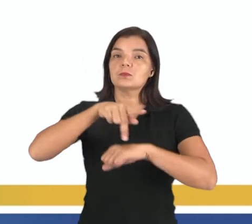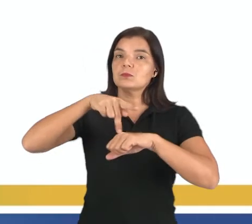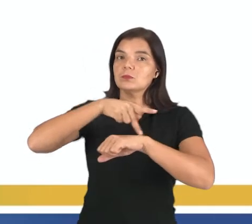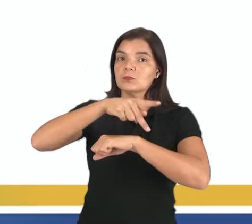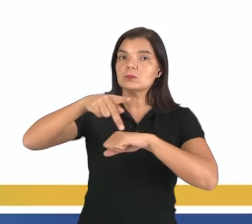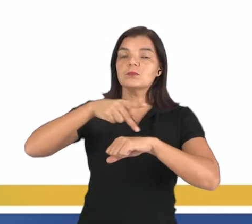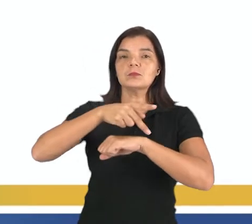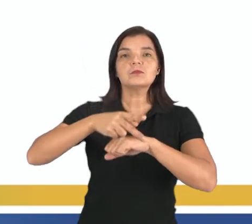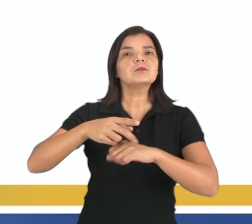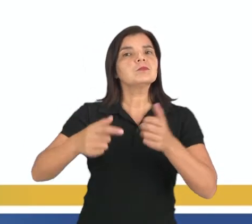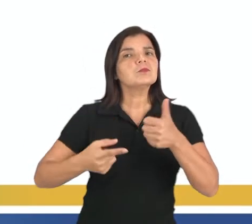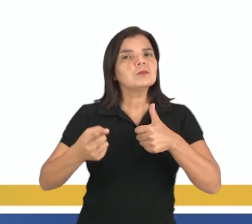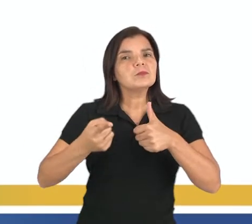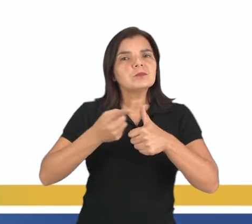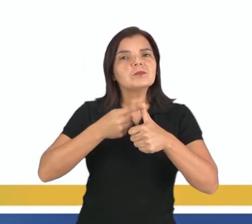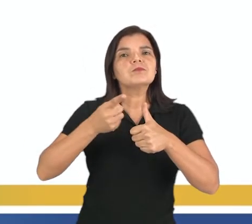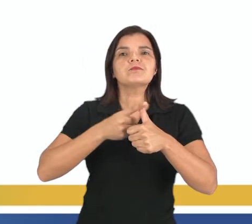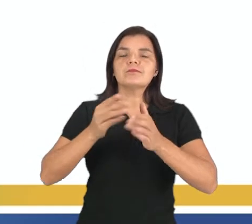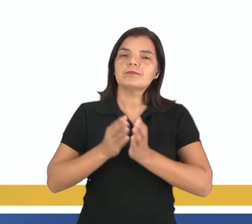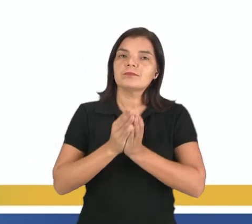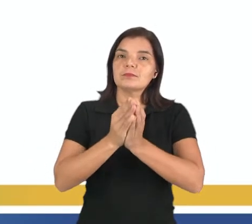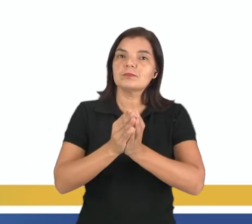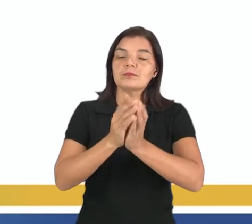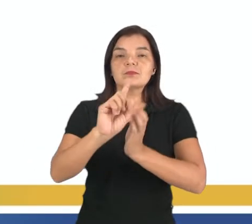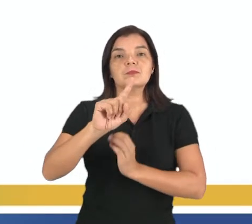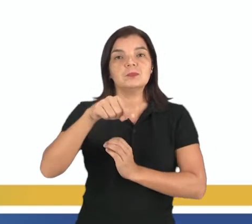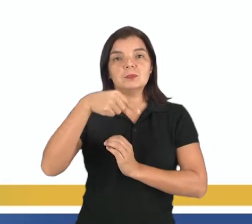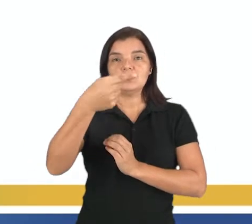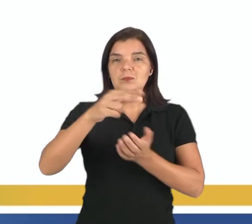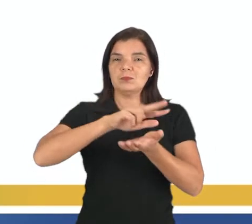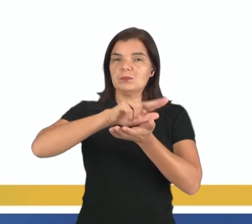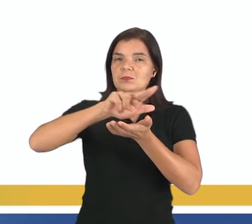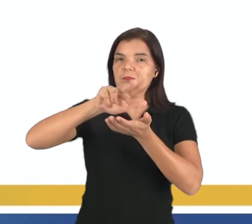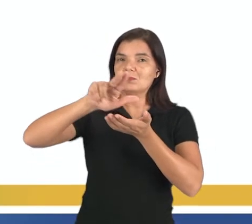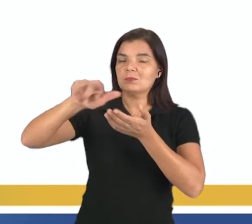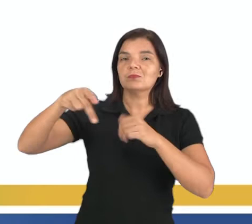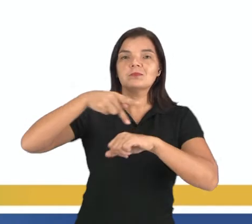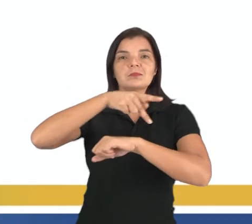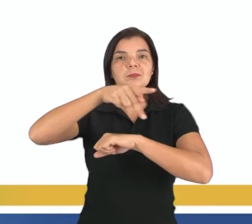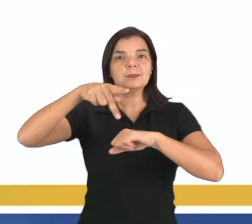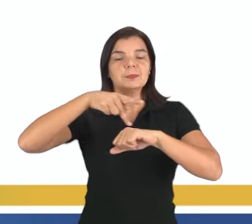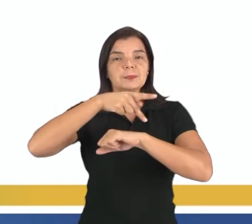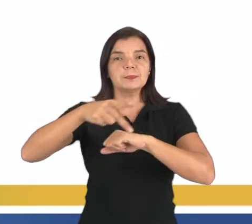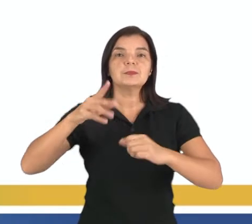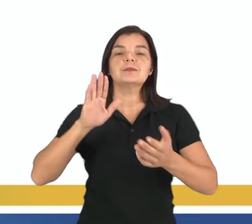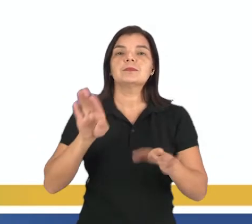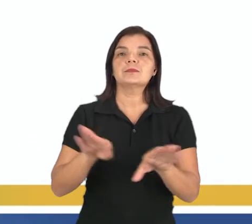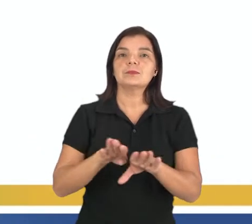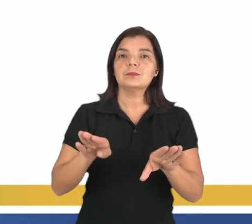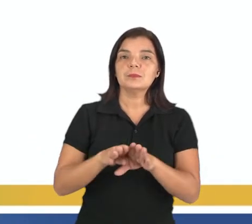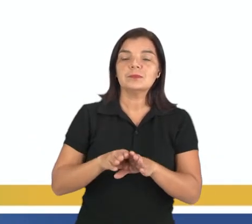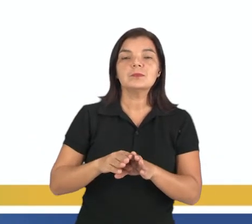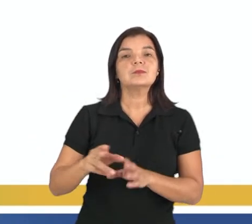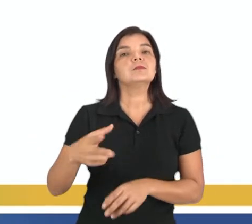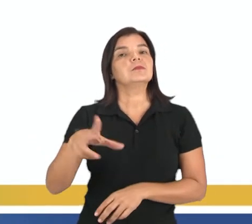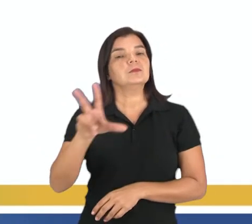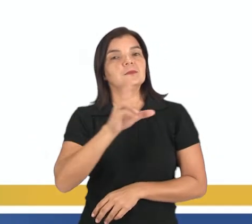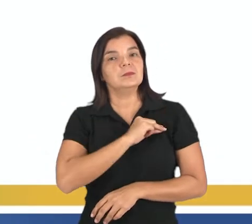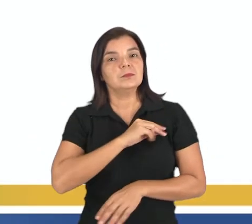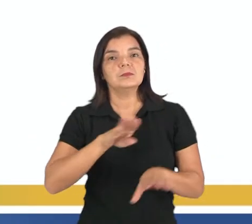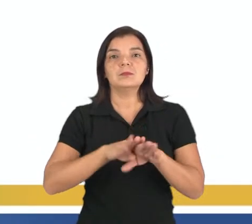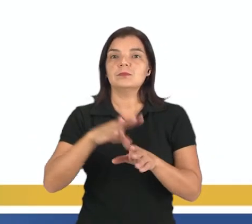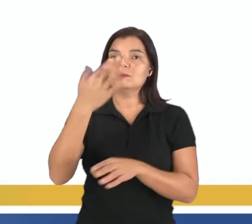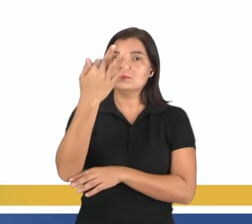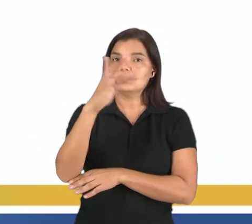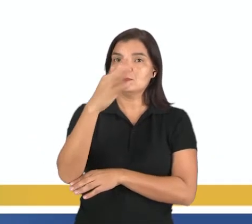que foi pioneiro nas grandes navegações. E depois deles, seguiram-se vários outros países, né? Como a Espanha, a